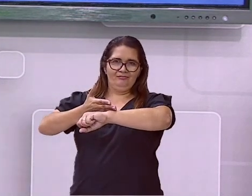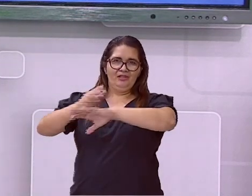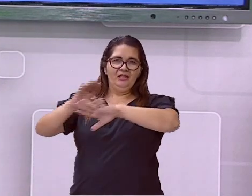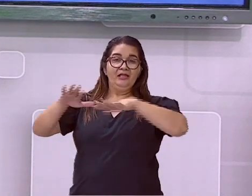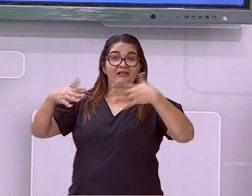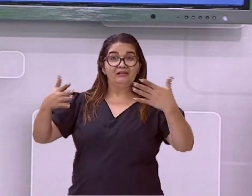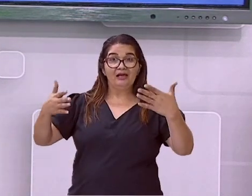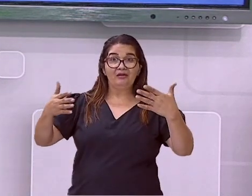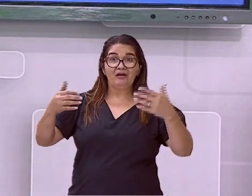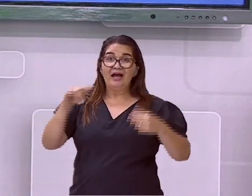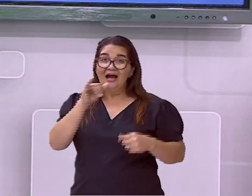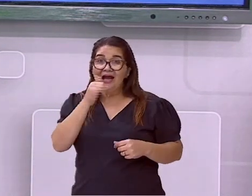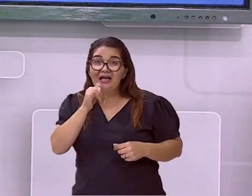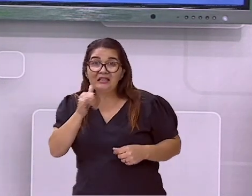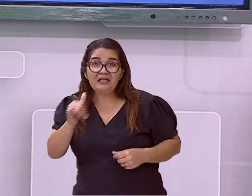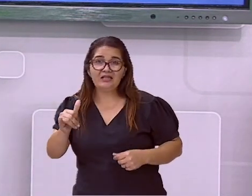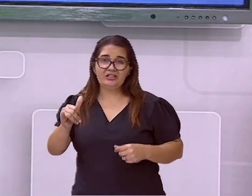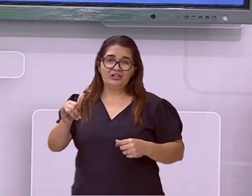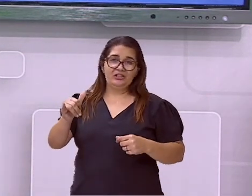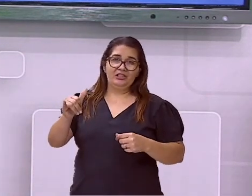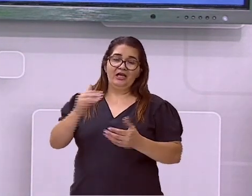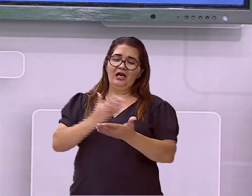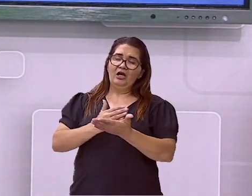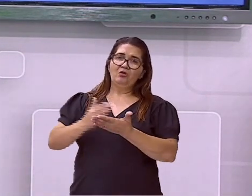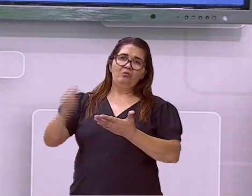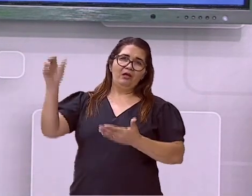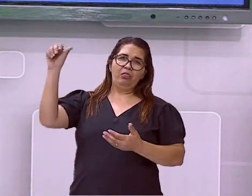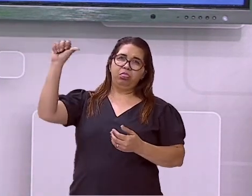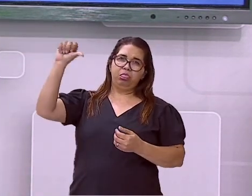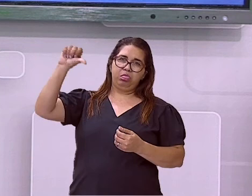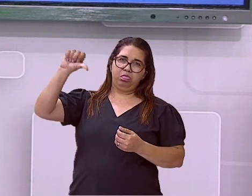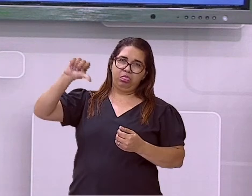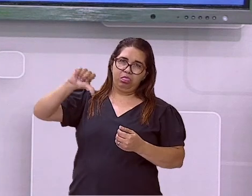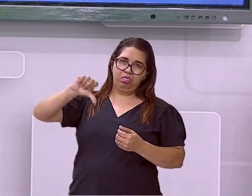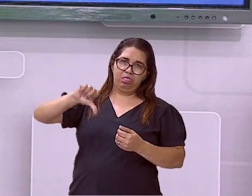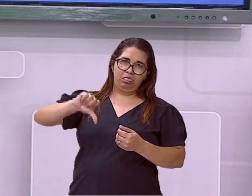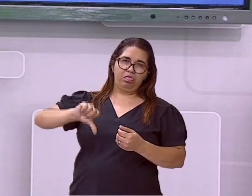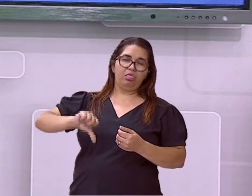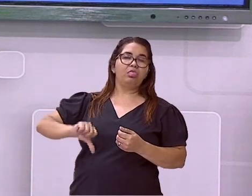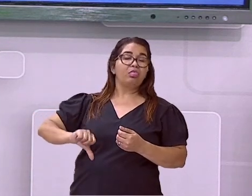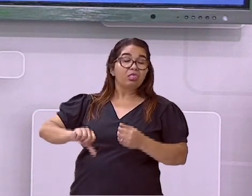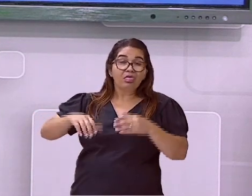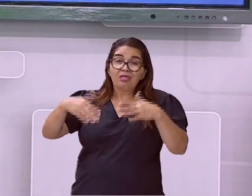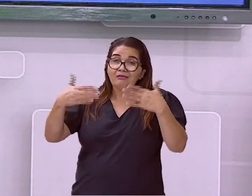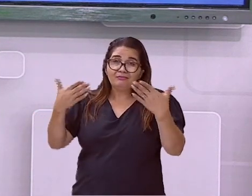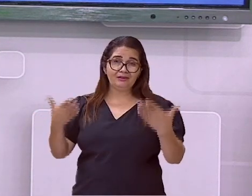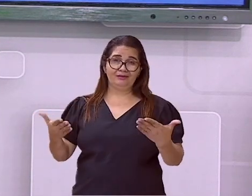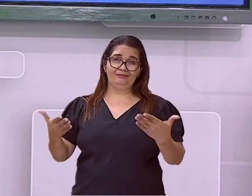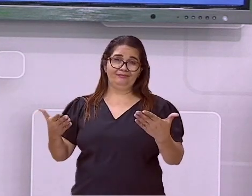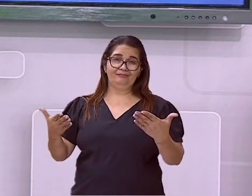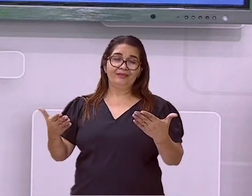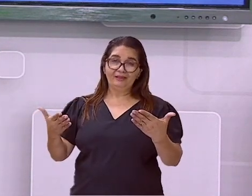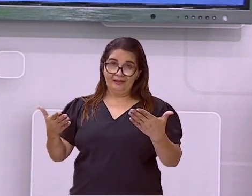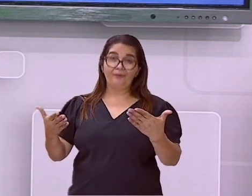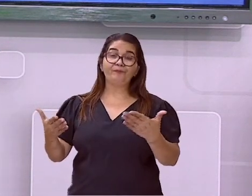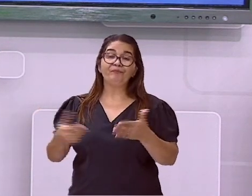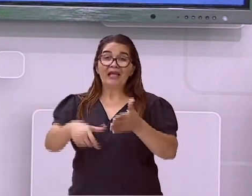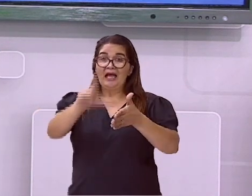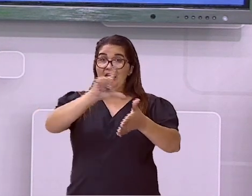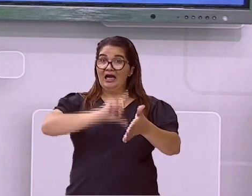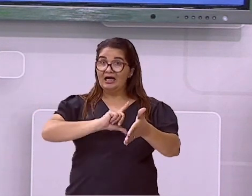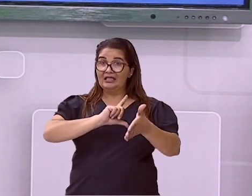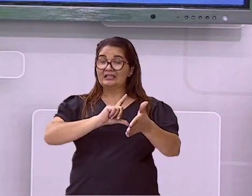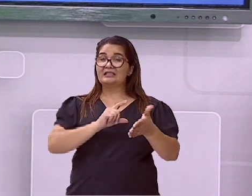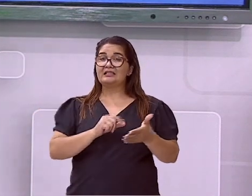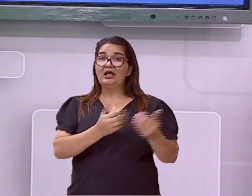começa a não ter tantas habilidades, assim, em fazer funcionar tudo o que ela fazia antes, tá bom? E